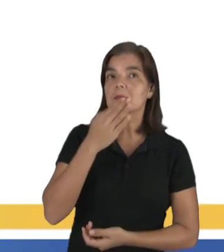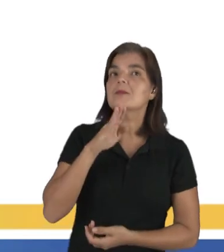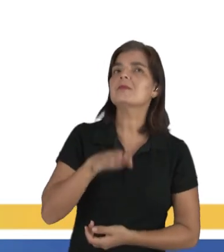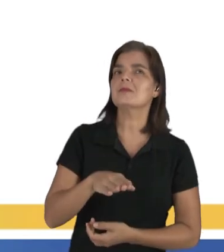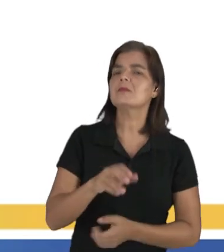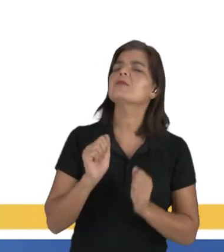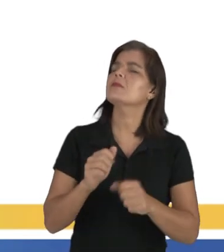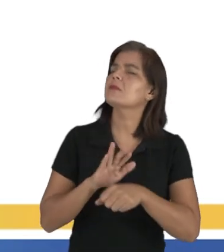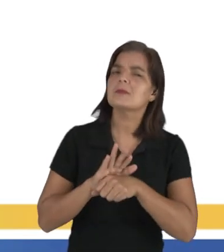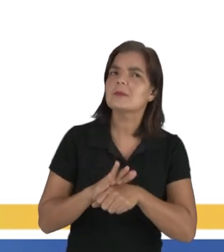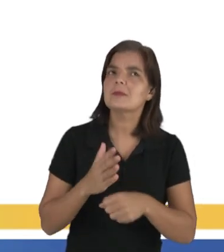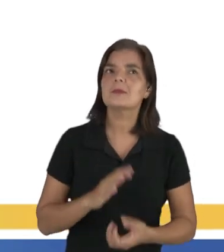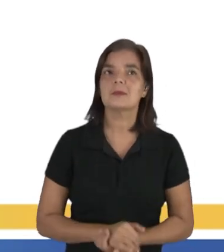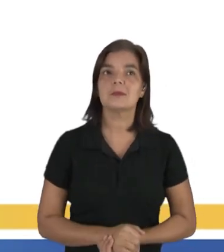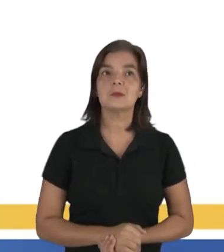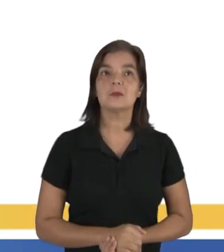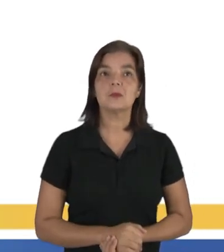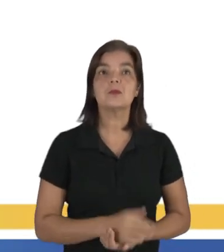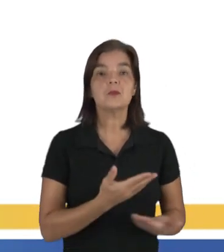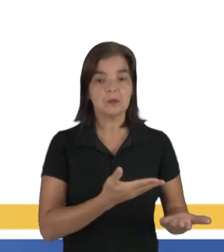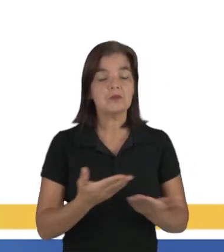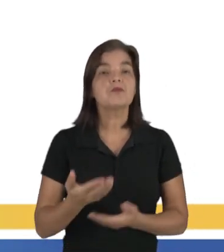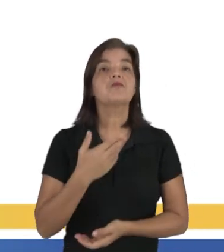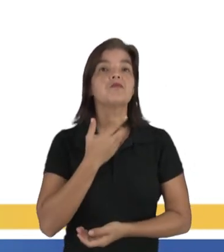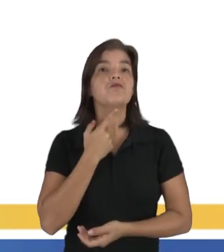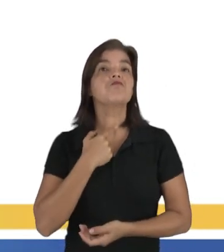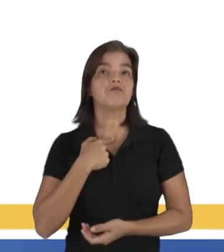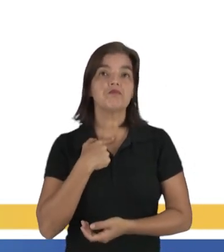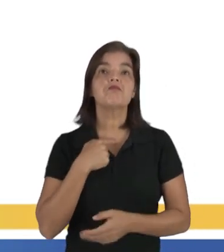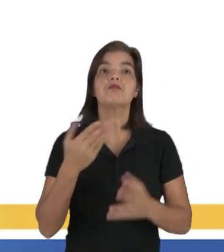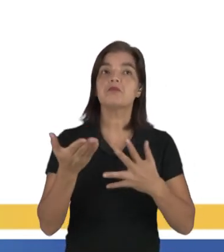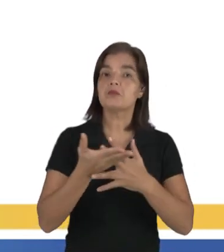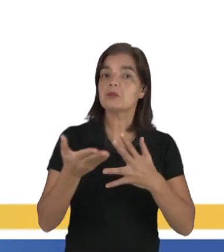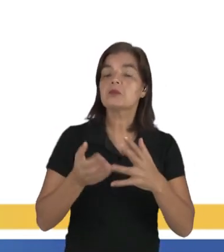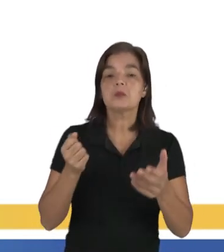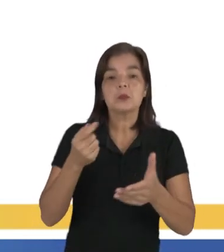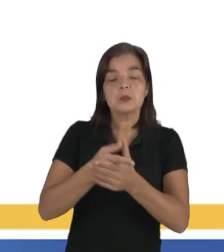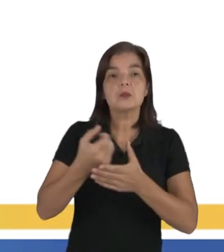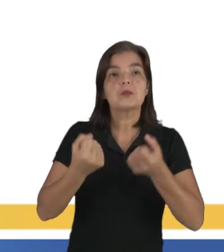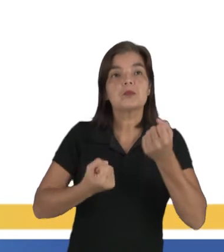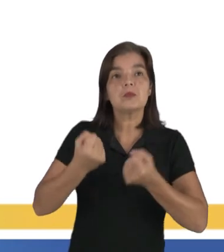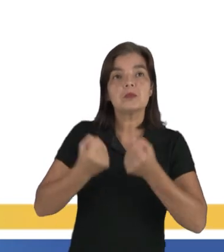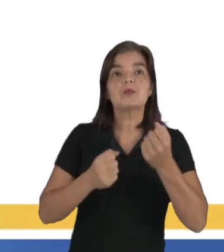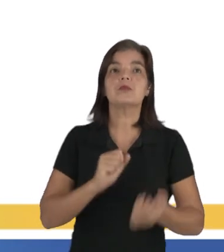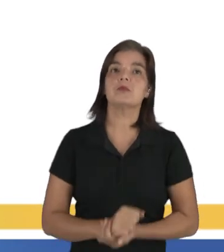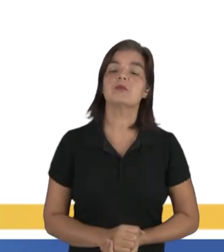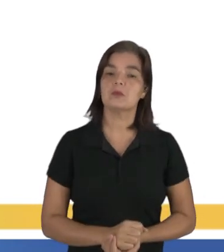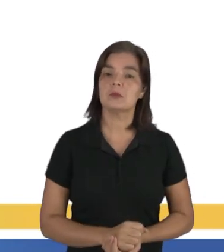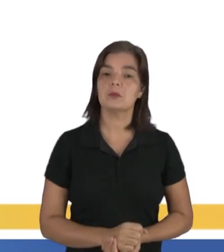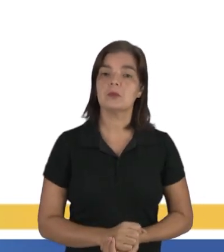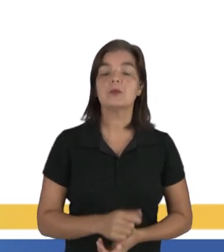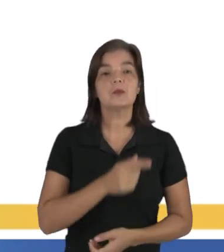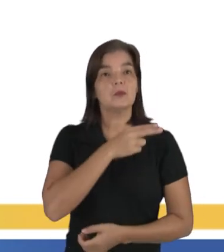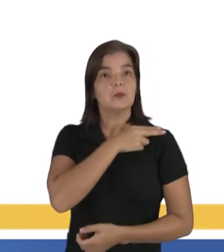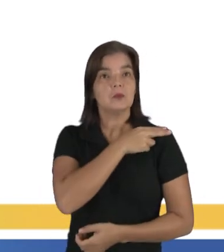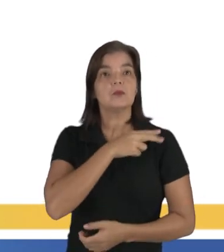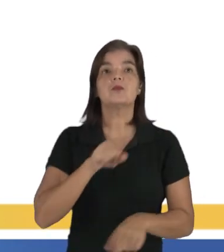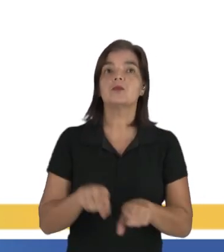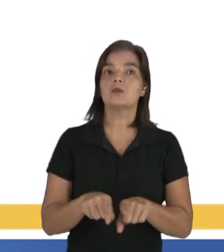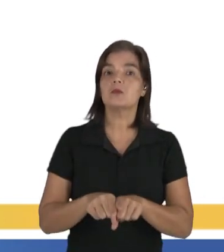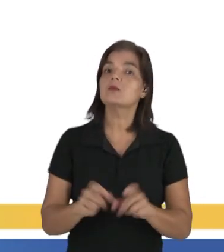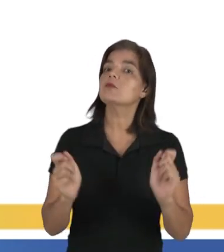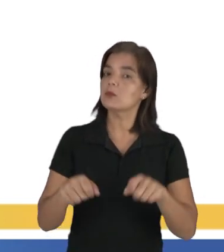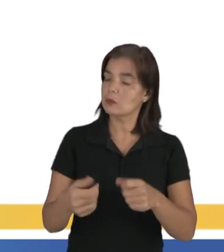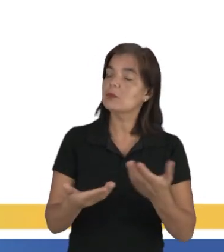Boa tarde, aqui posso ajudá-lo. Estou interessado em financiamento para a compra de um veículo. O cliente diz ao gerente. O gerente